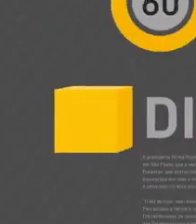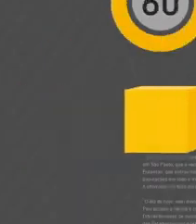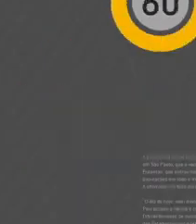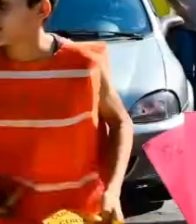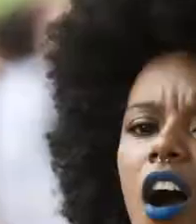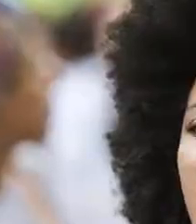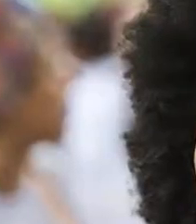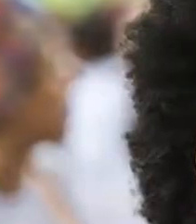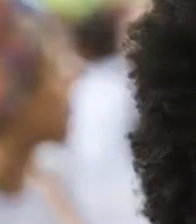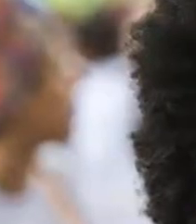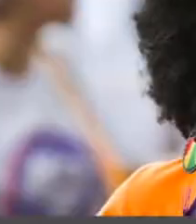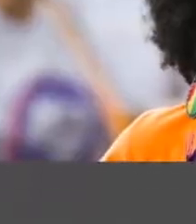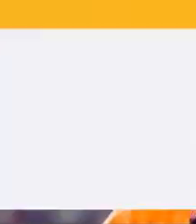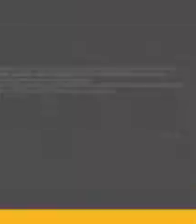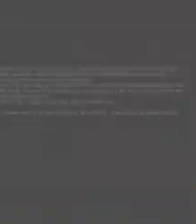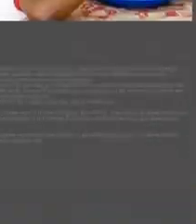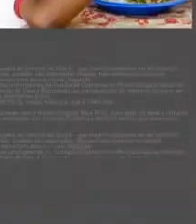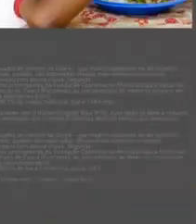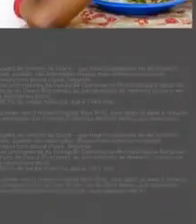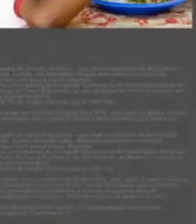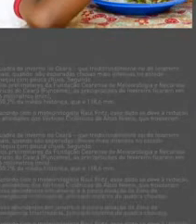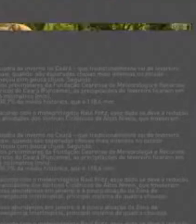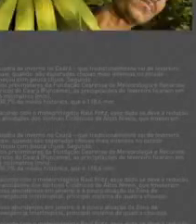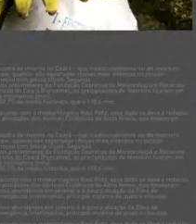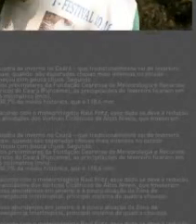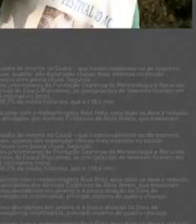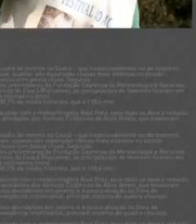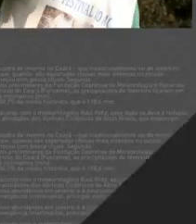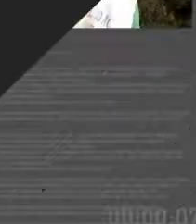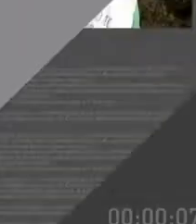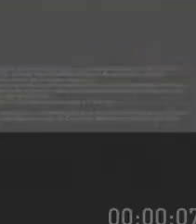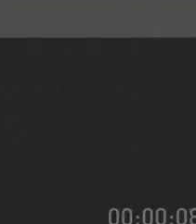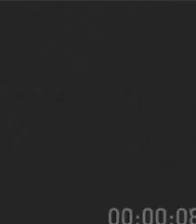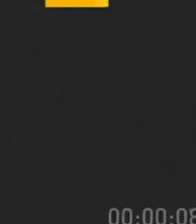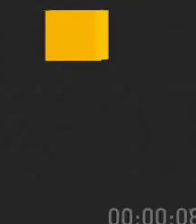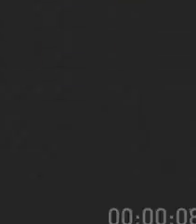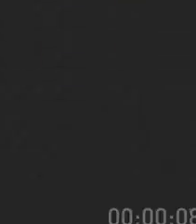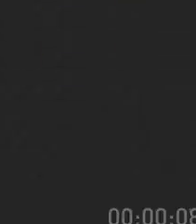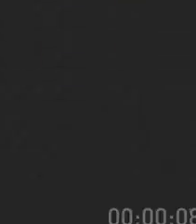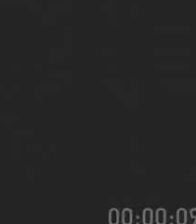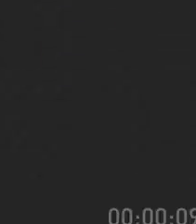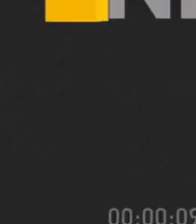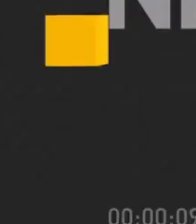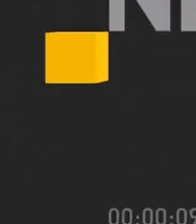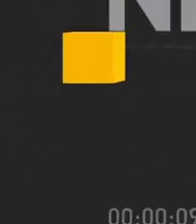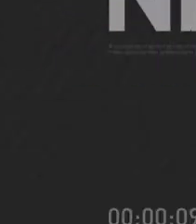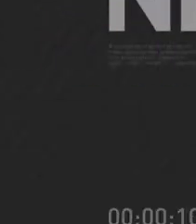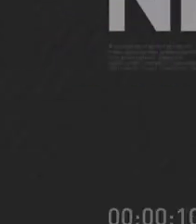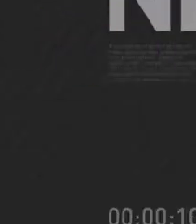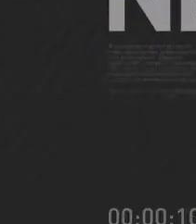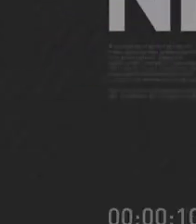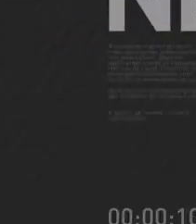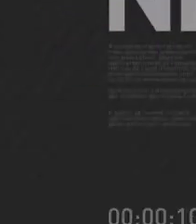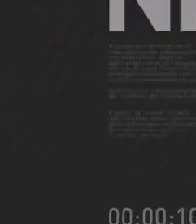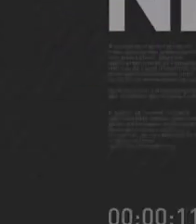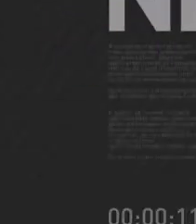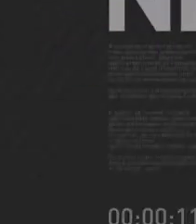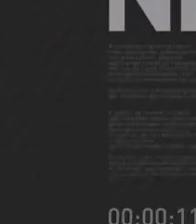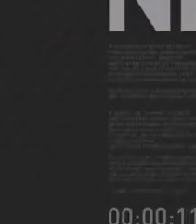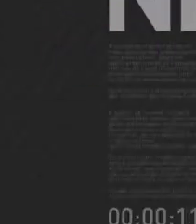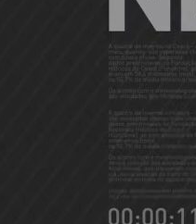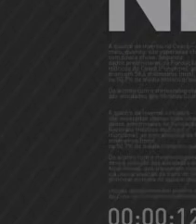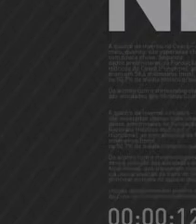Legendas Pedro Ribeiro Carvalho